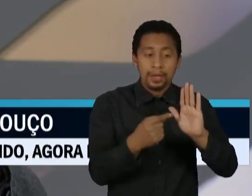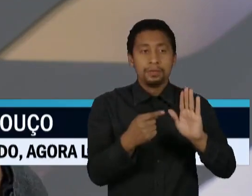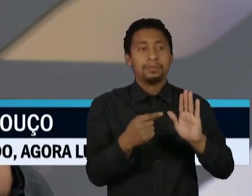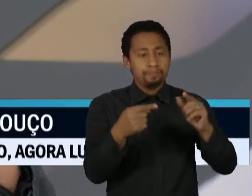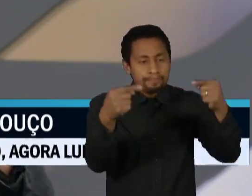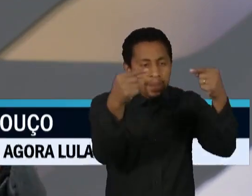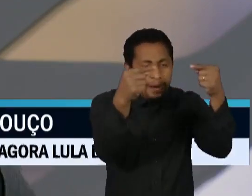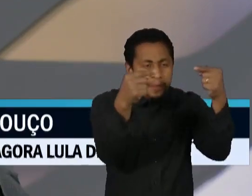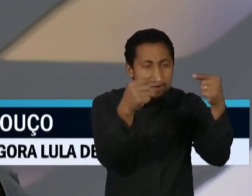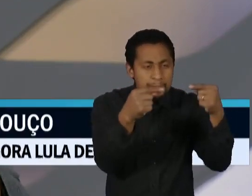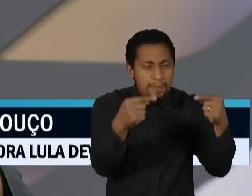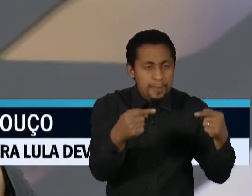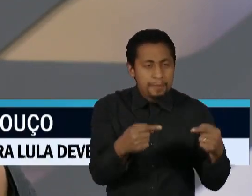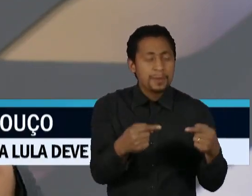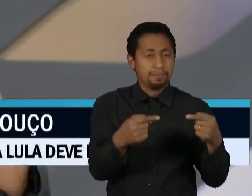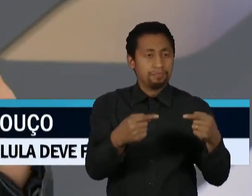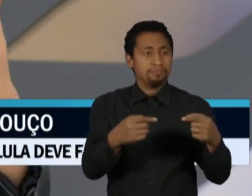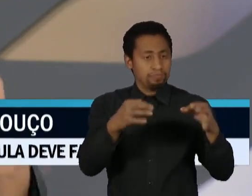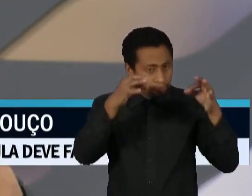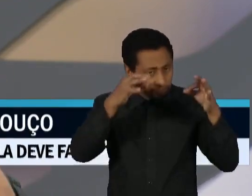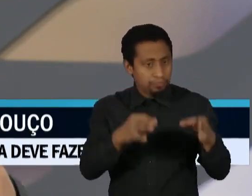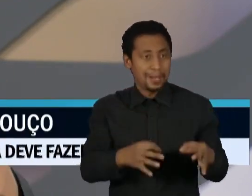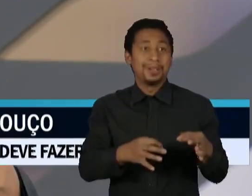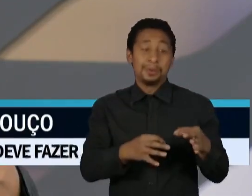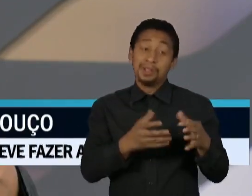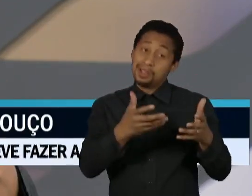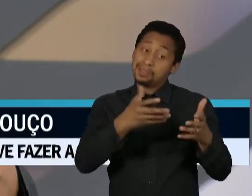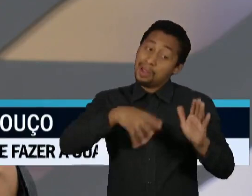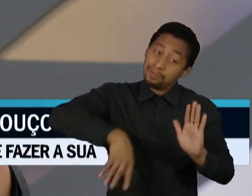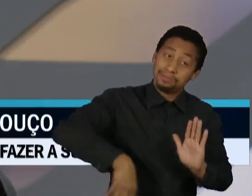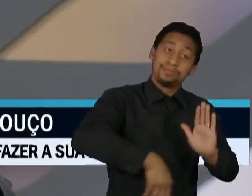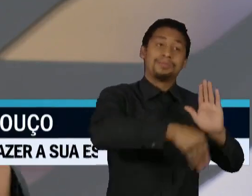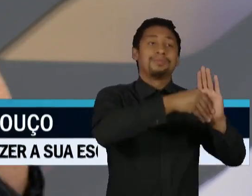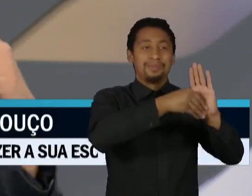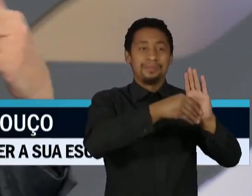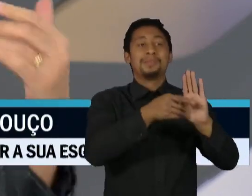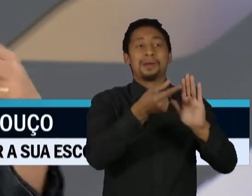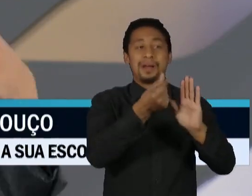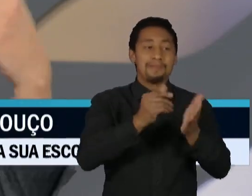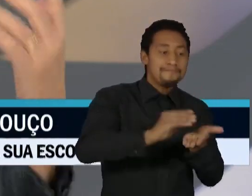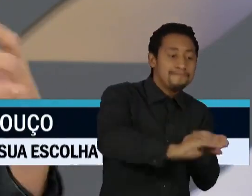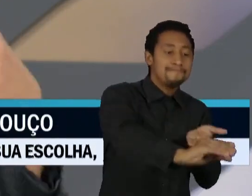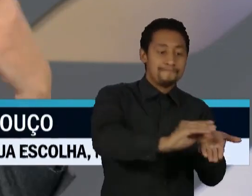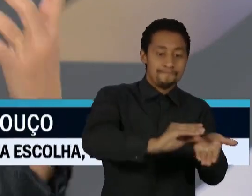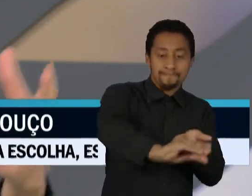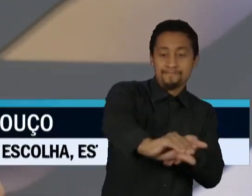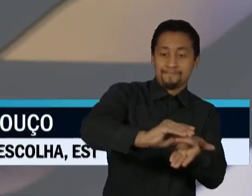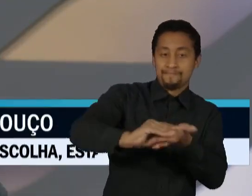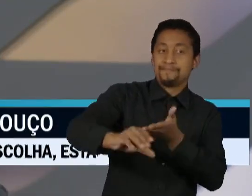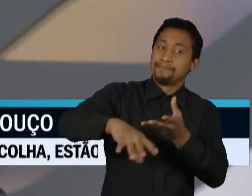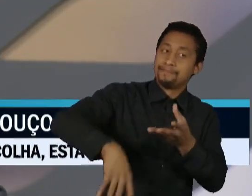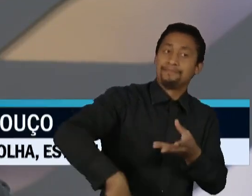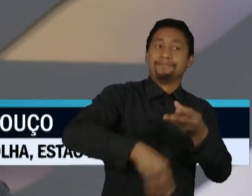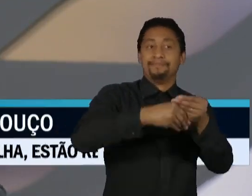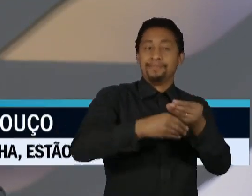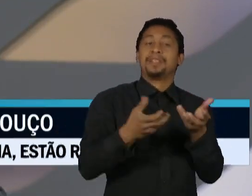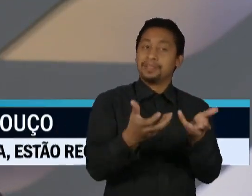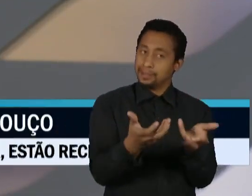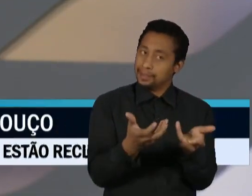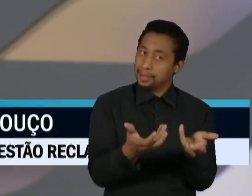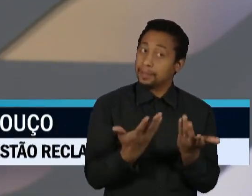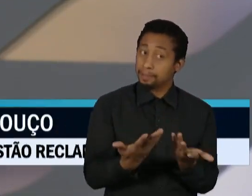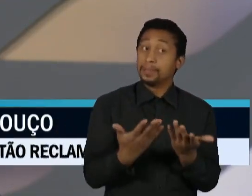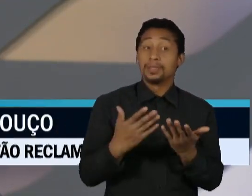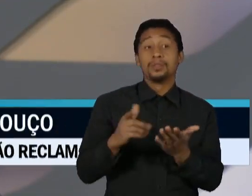arrecadação que seria para investimentos, aquele piso de investimentos. Ou pelo menos começou a surgir essa hipótese no